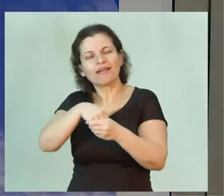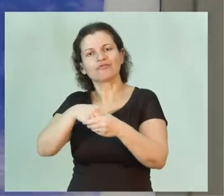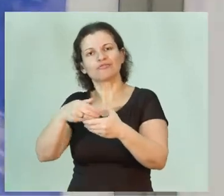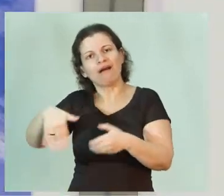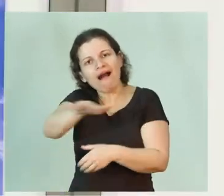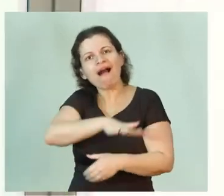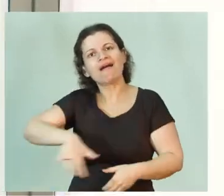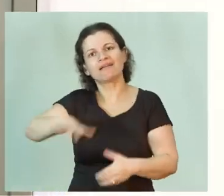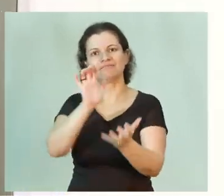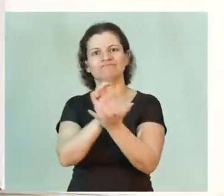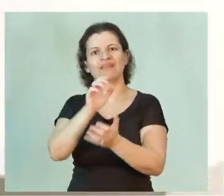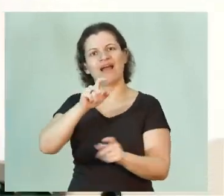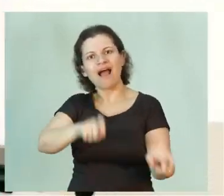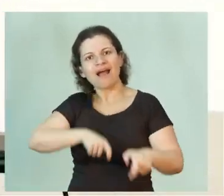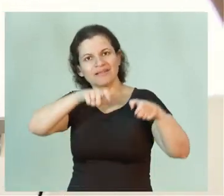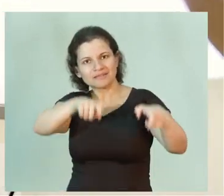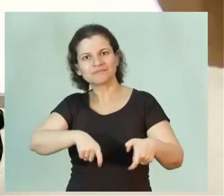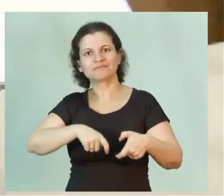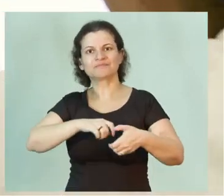que